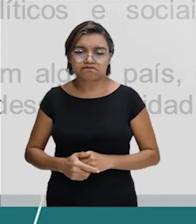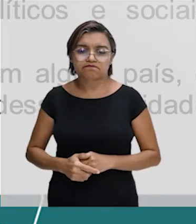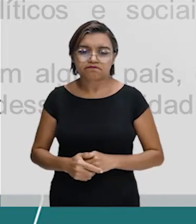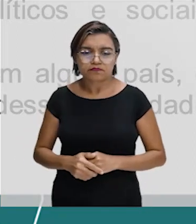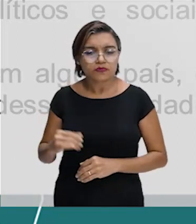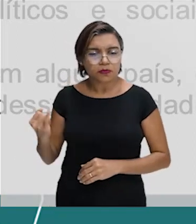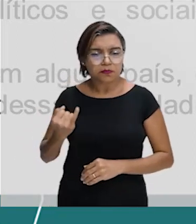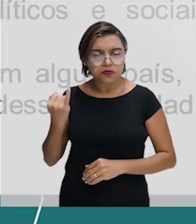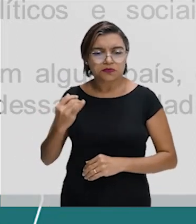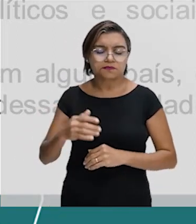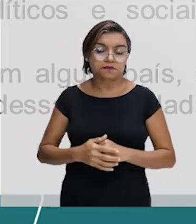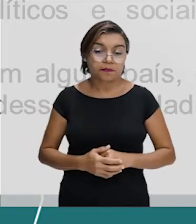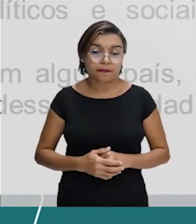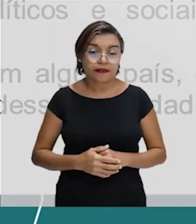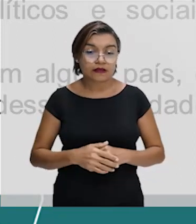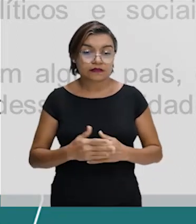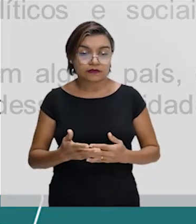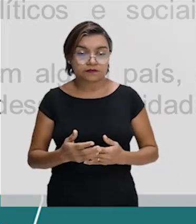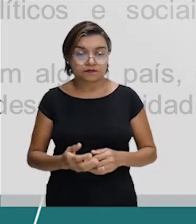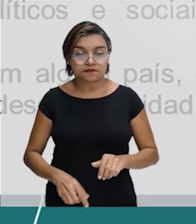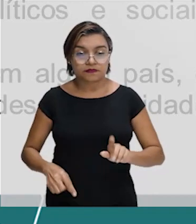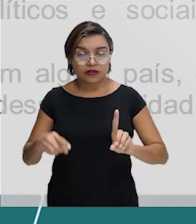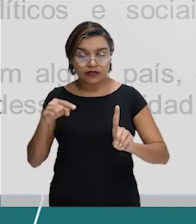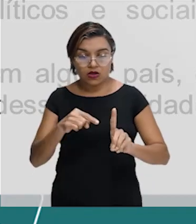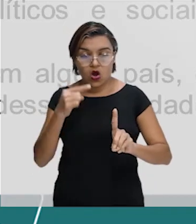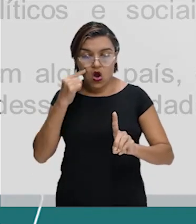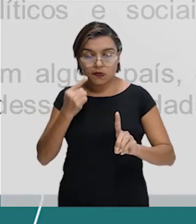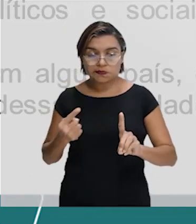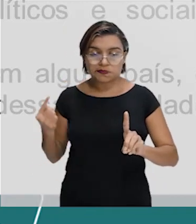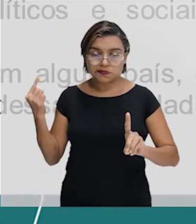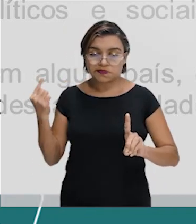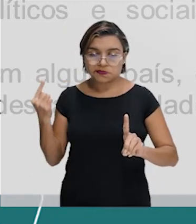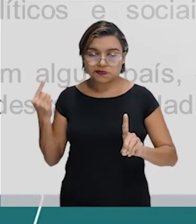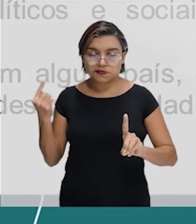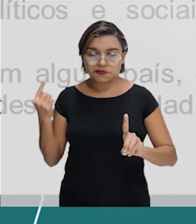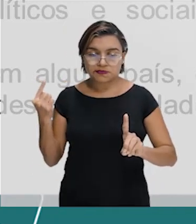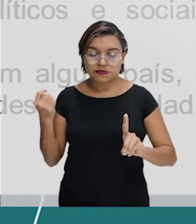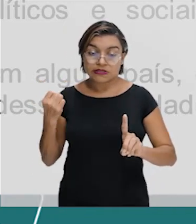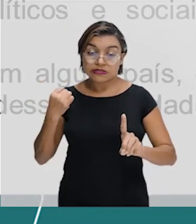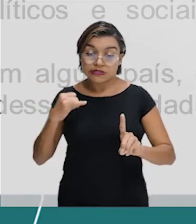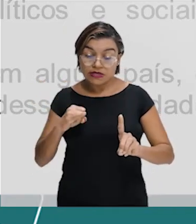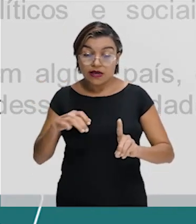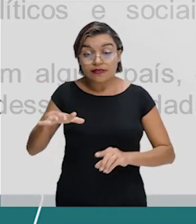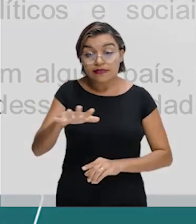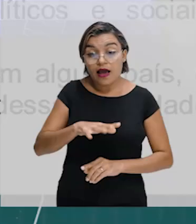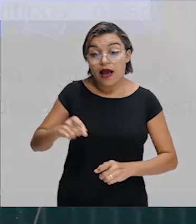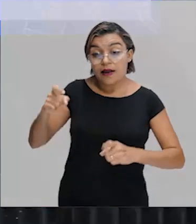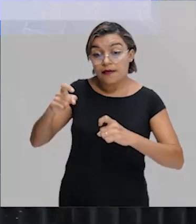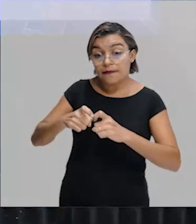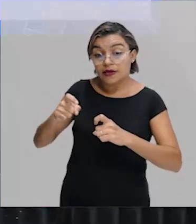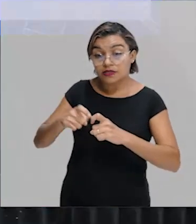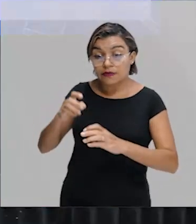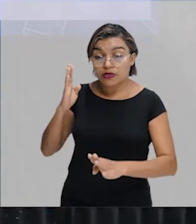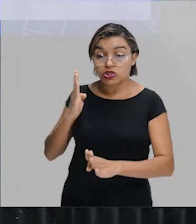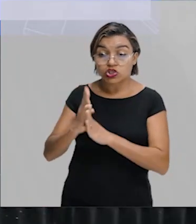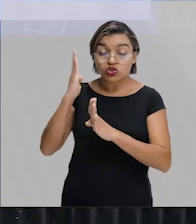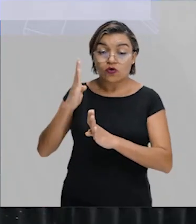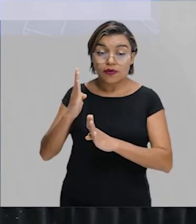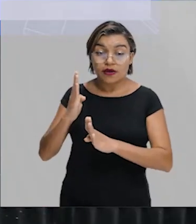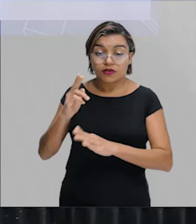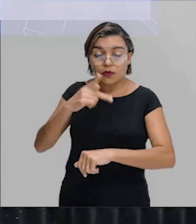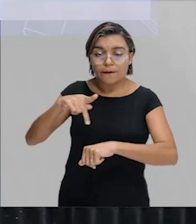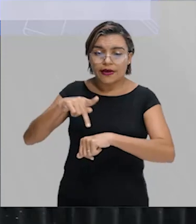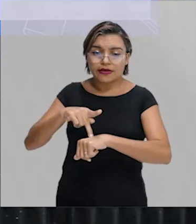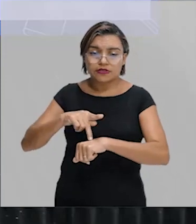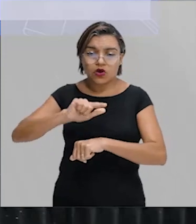por exclusão, se há uma nova descoberta no campo da medicina, em algum país, o restante do mundo passa a